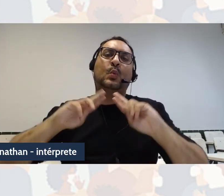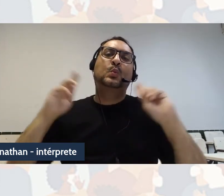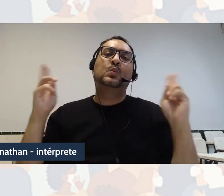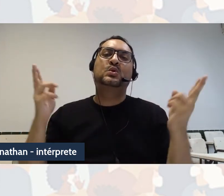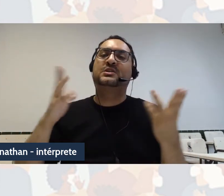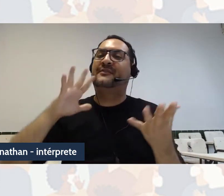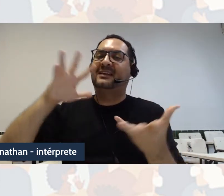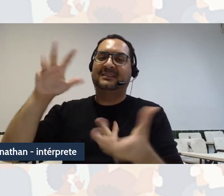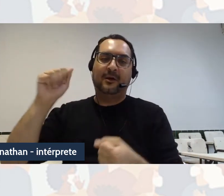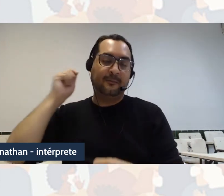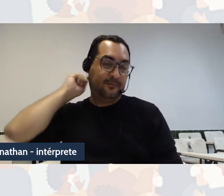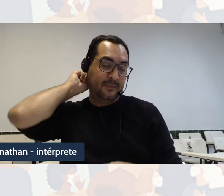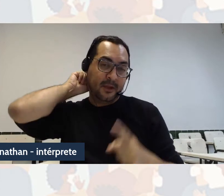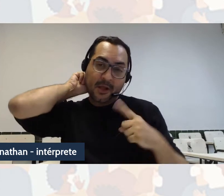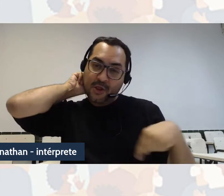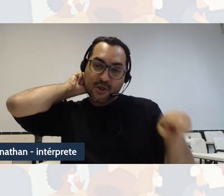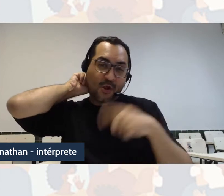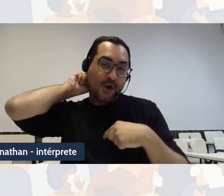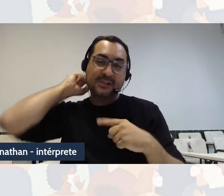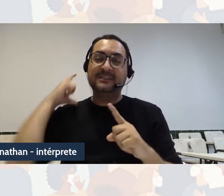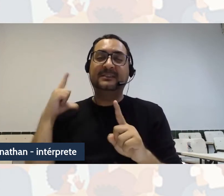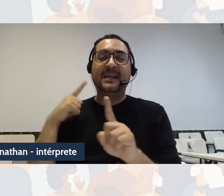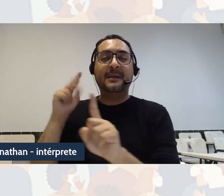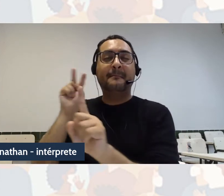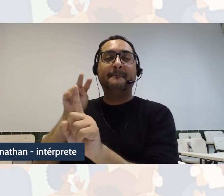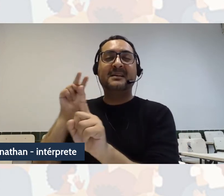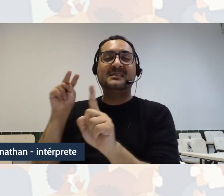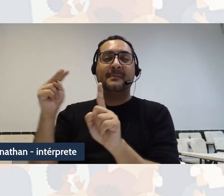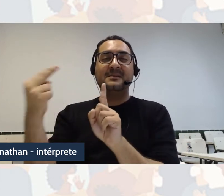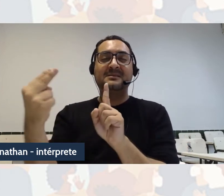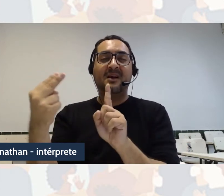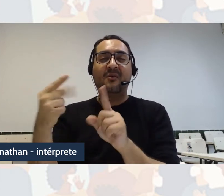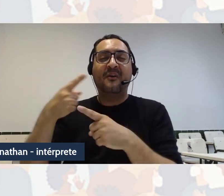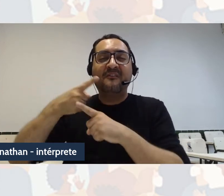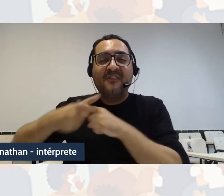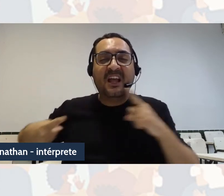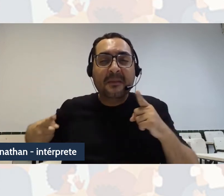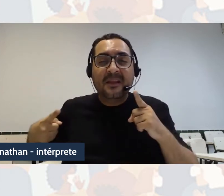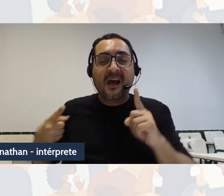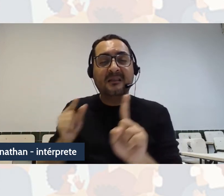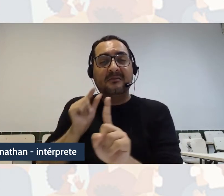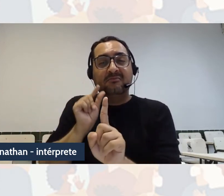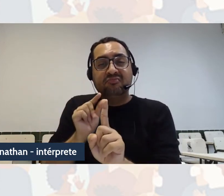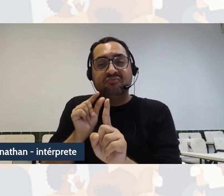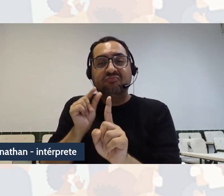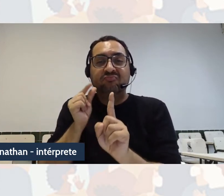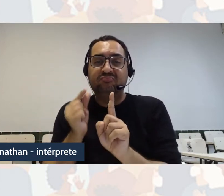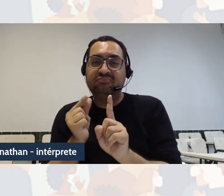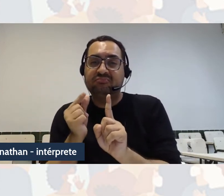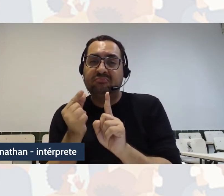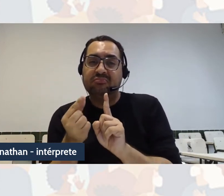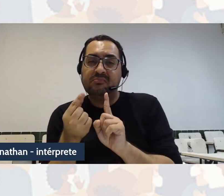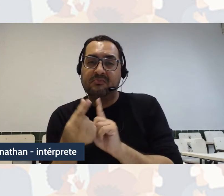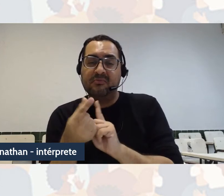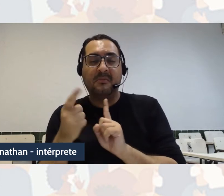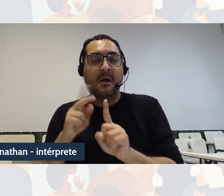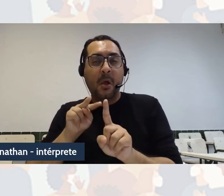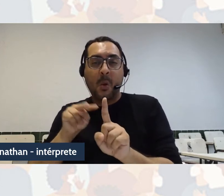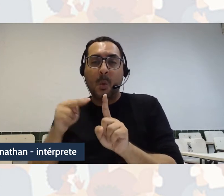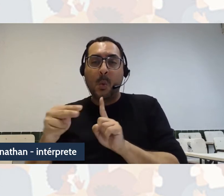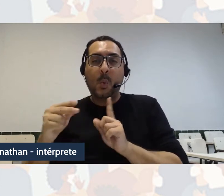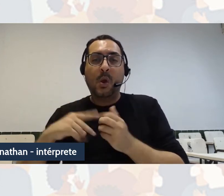fragmentada da realidade que leva aquela produção de conhecimentos cada vez e altamente mais isolados e especializados,